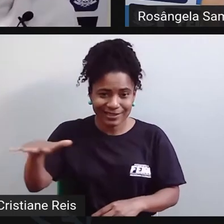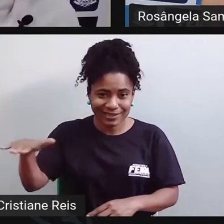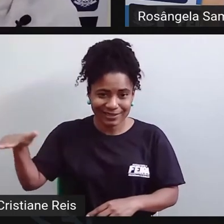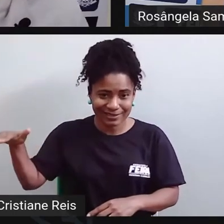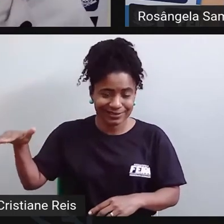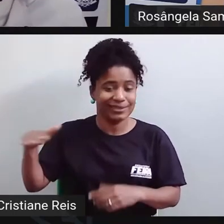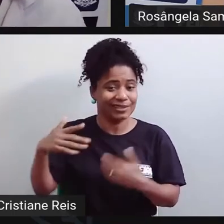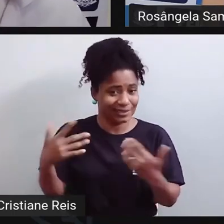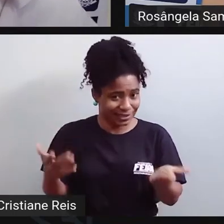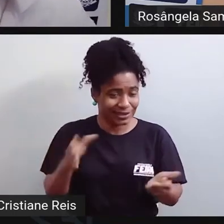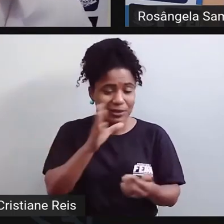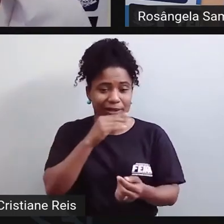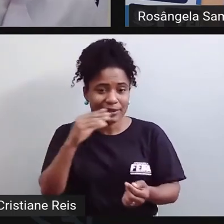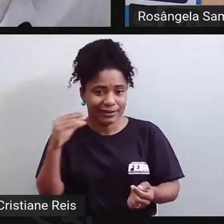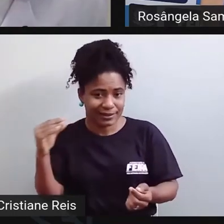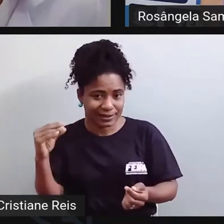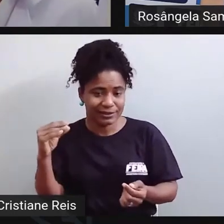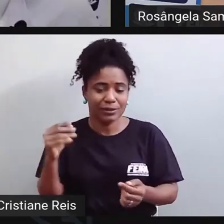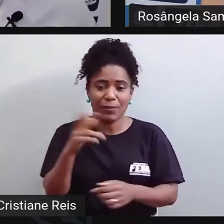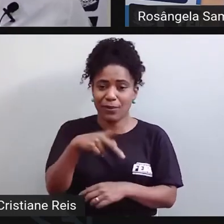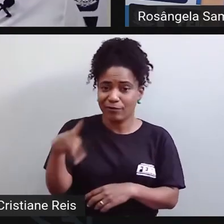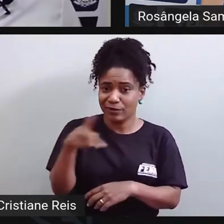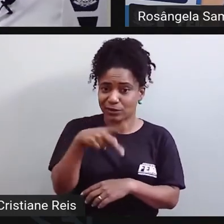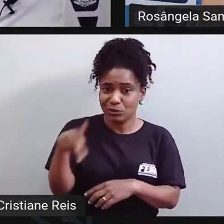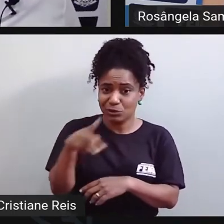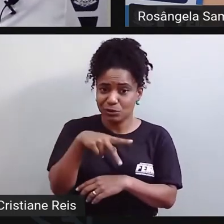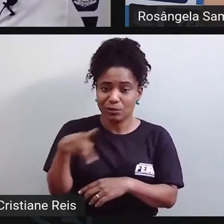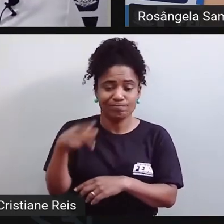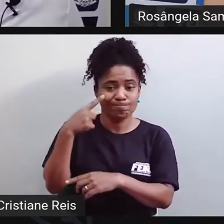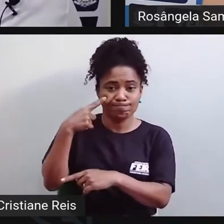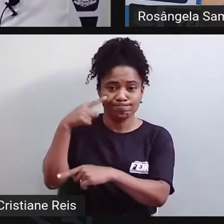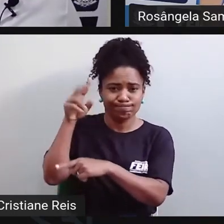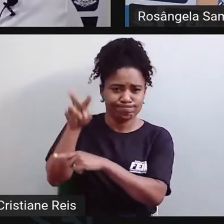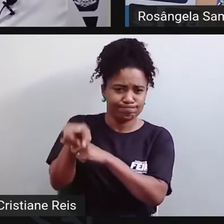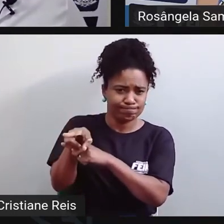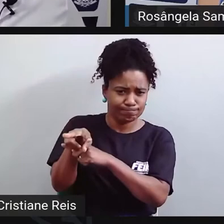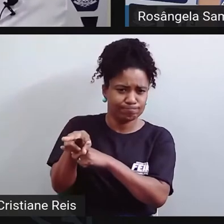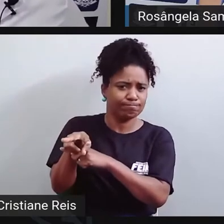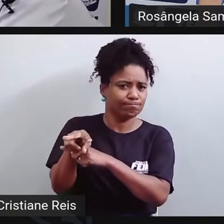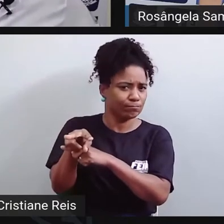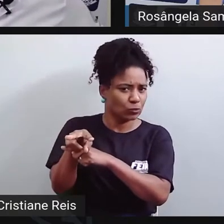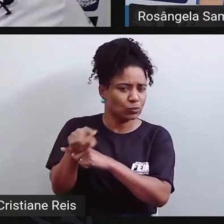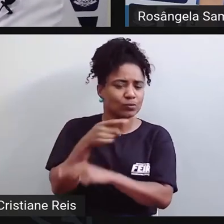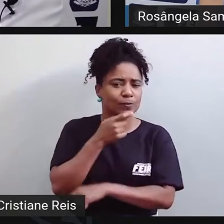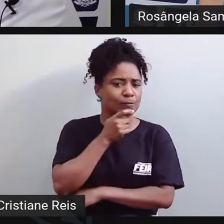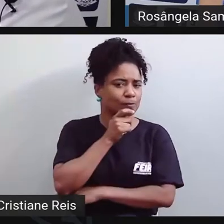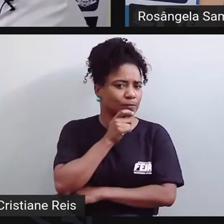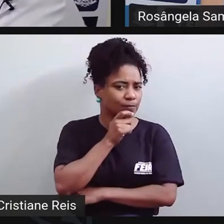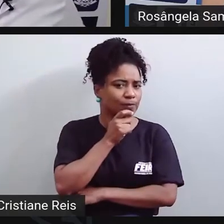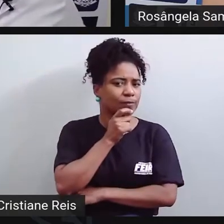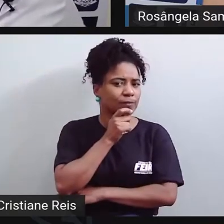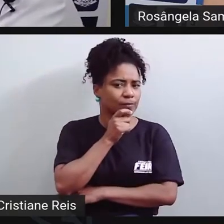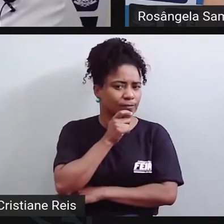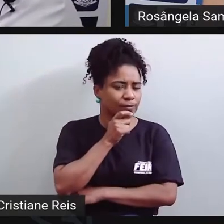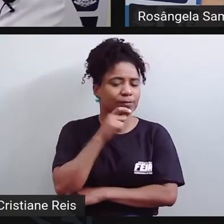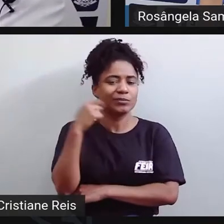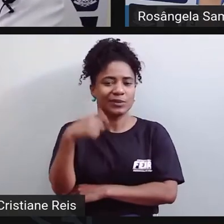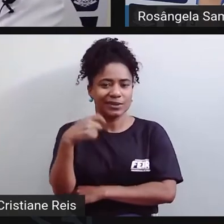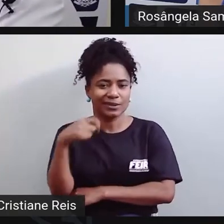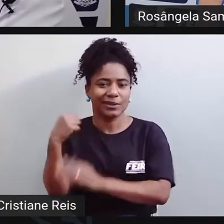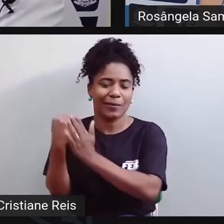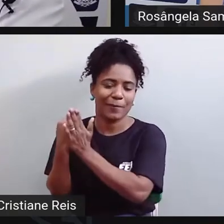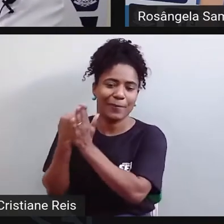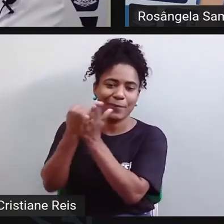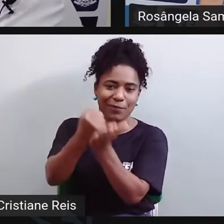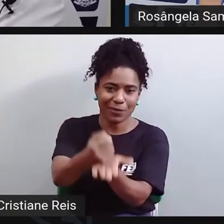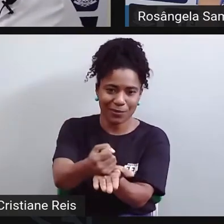os professores precisam ficar atento e buscar apoio na rede de apoio. Muitas vezes,